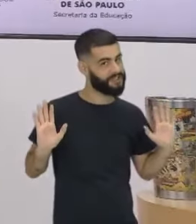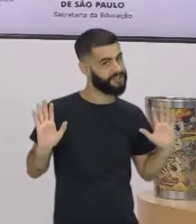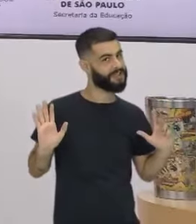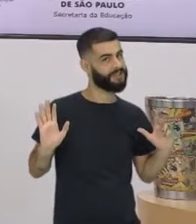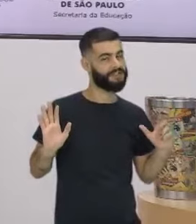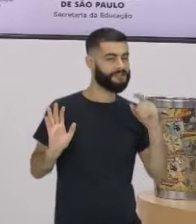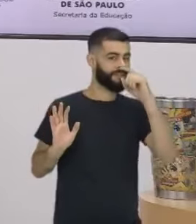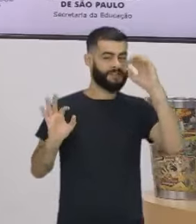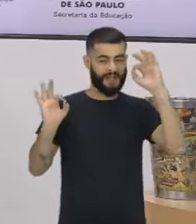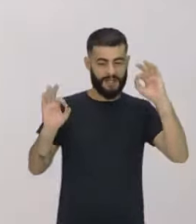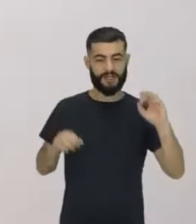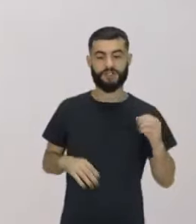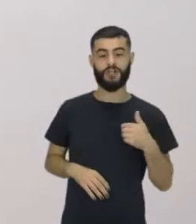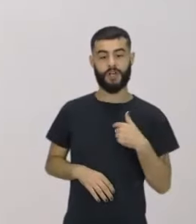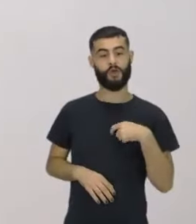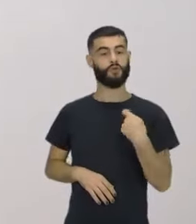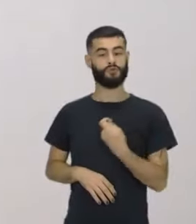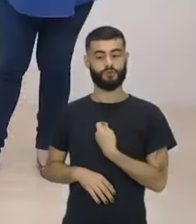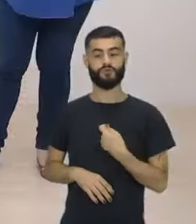garota propaganda do centro de mídias.